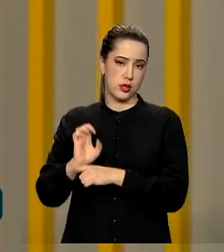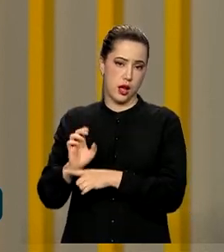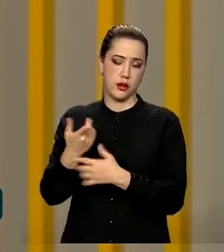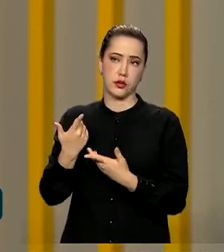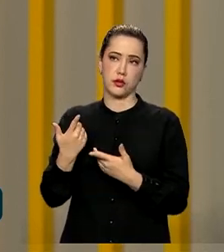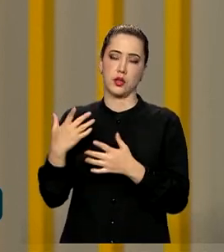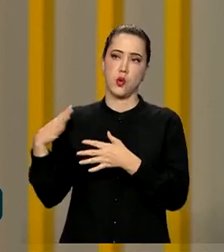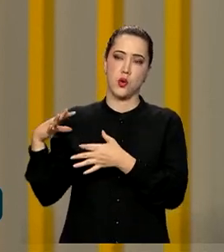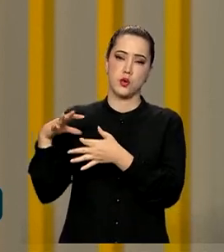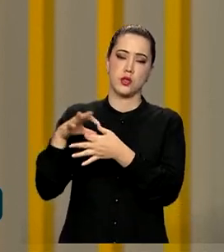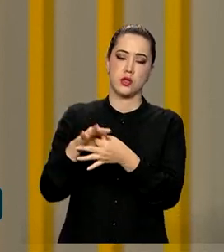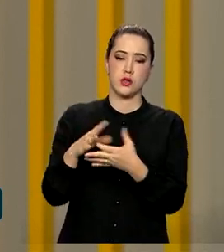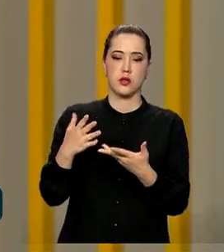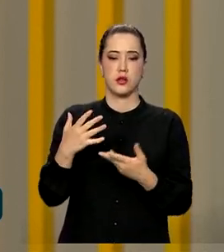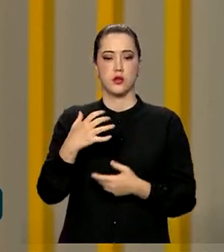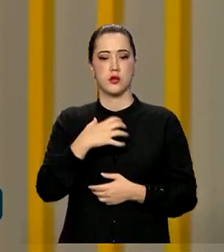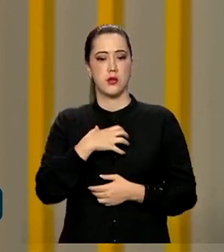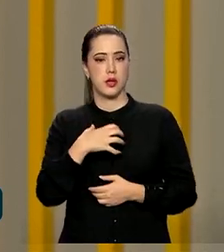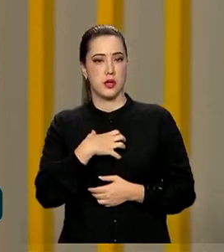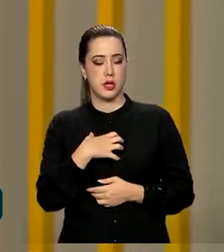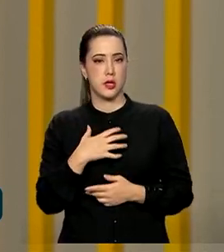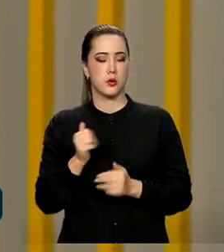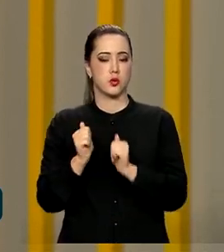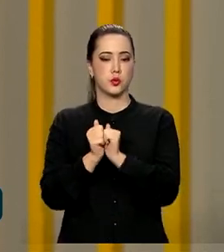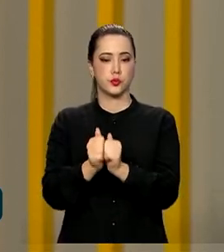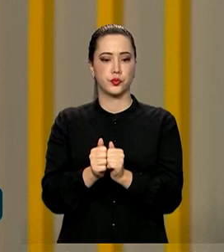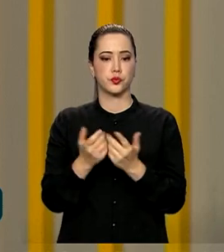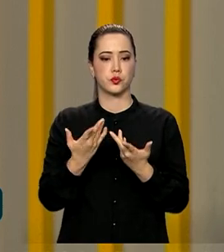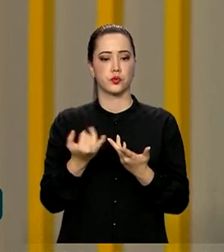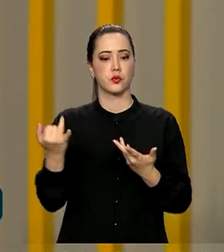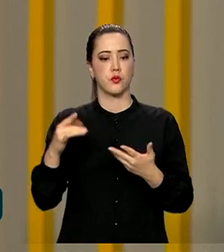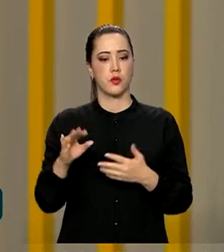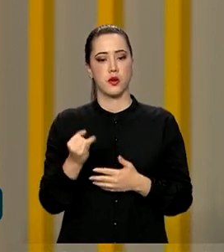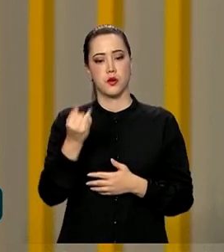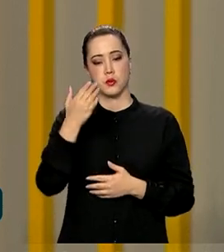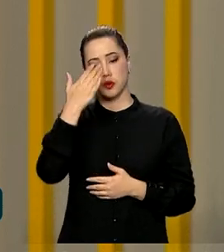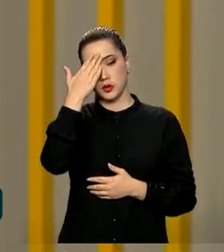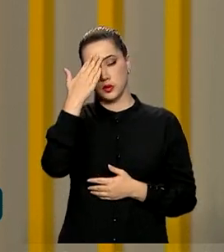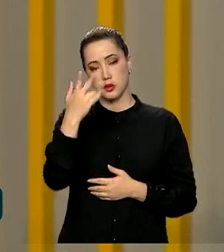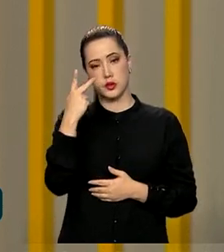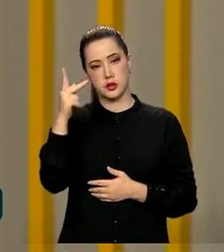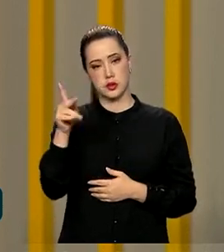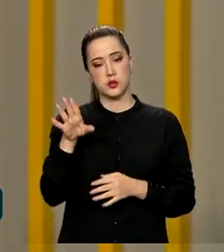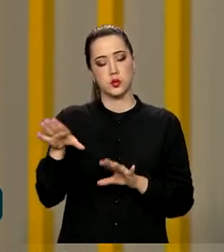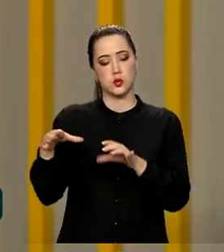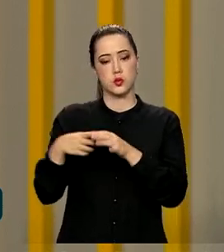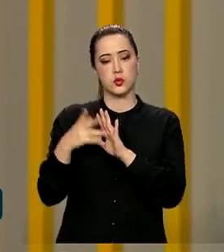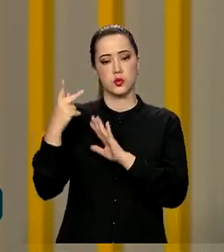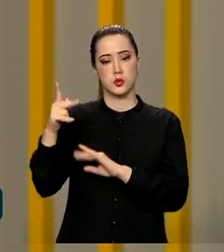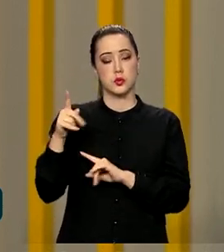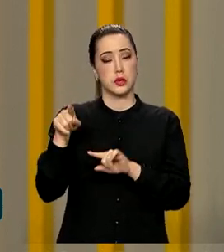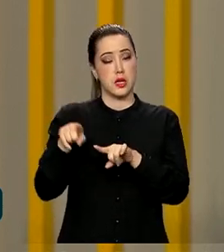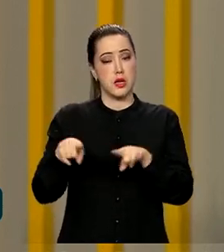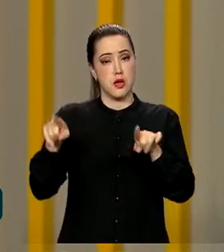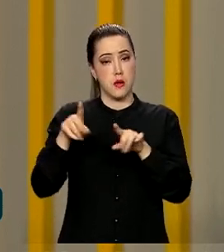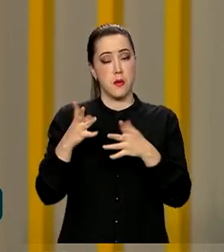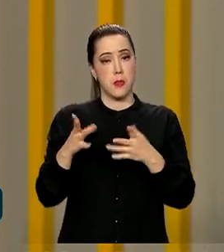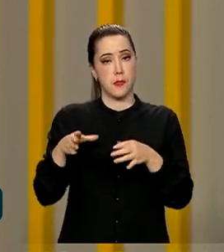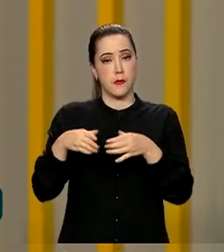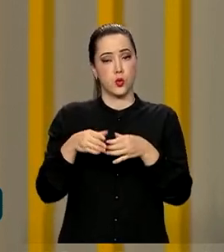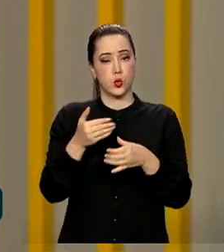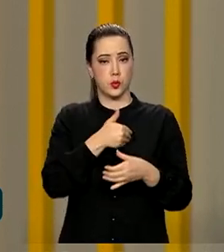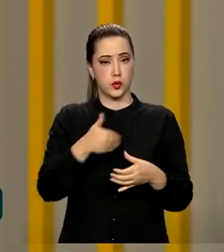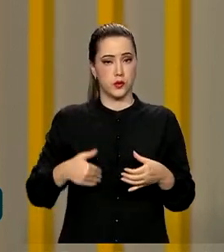governo da Bahia, com o governador Jerônimo, tenho a aproveitar aqui para agradecê-lo e toda a sua equipe. É o governo federal